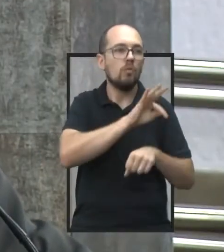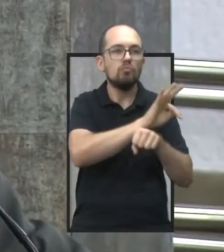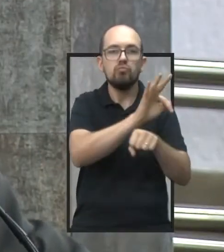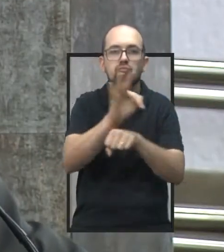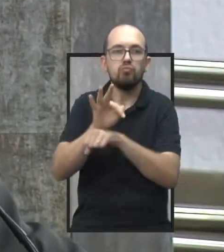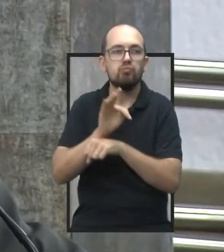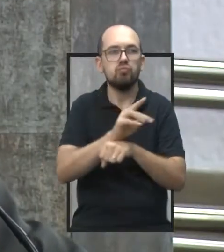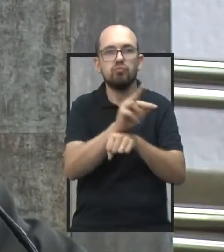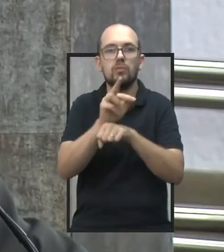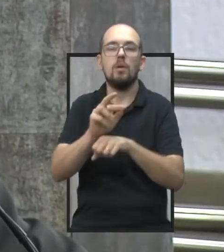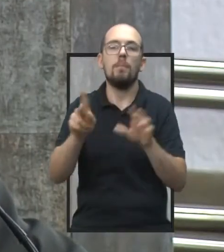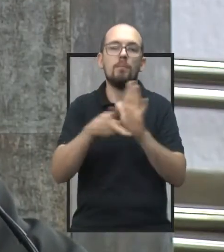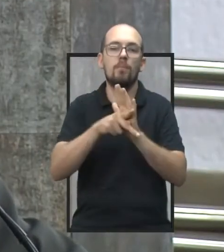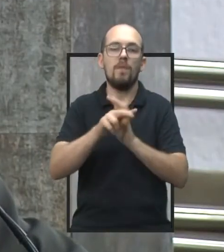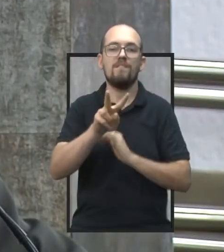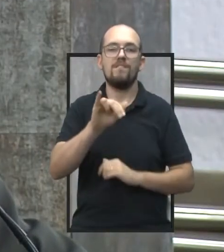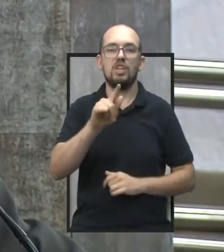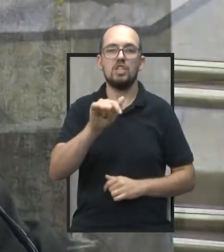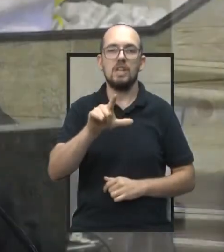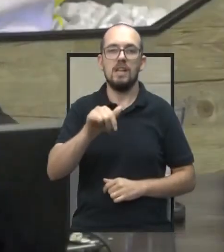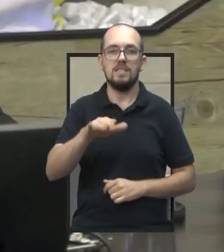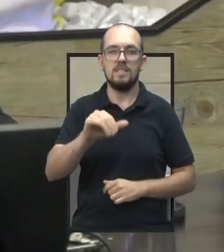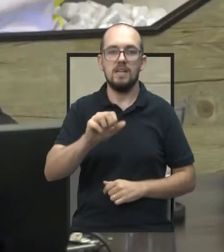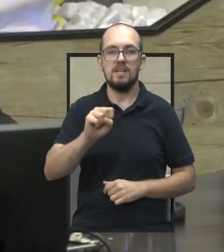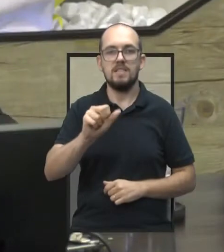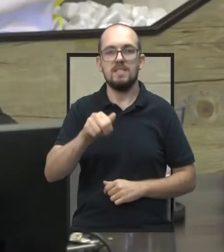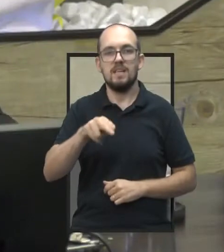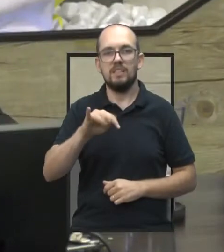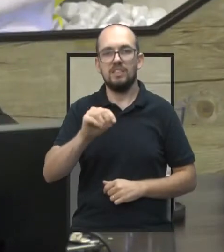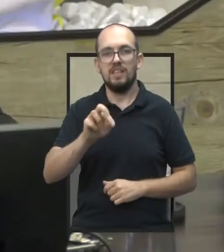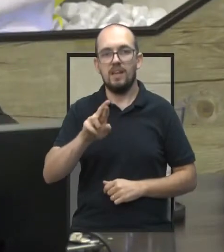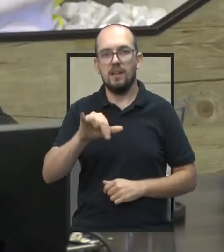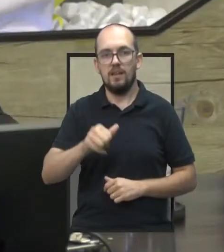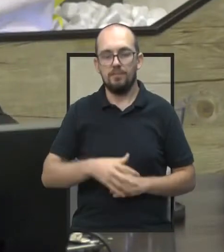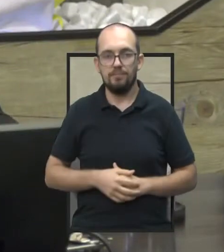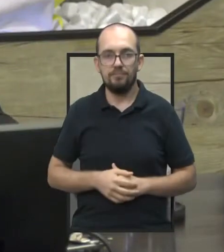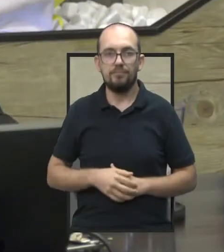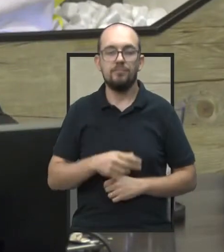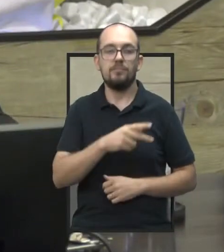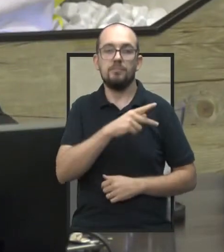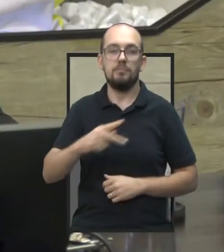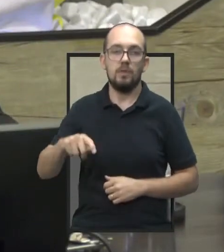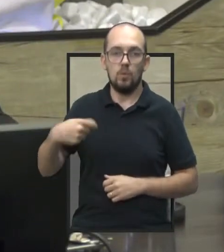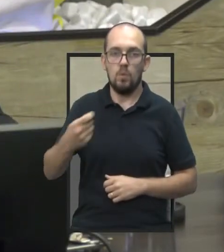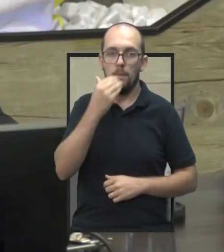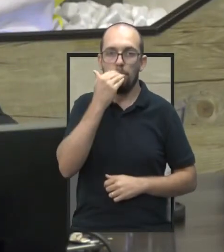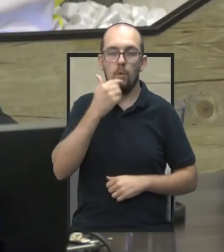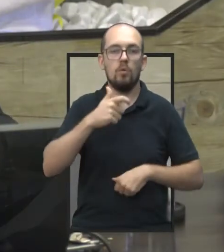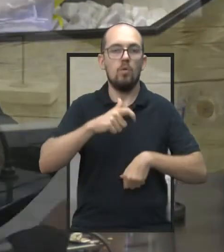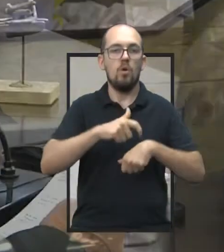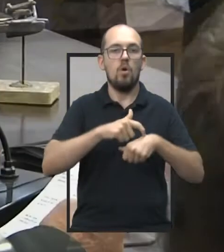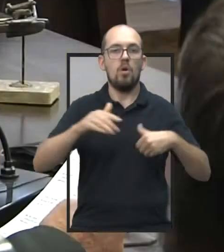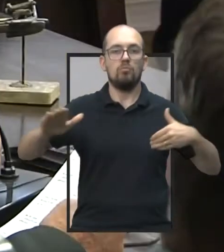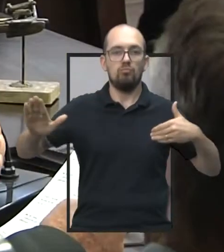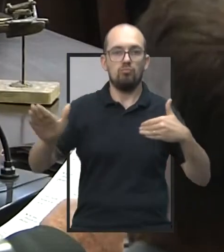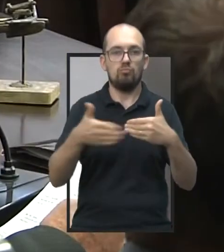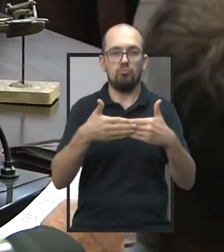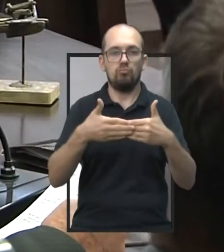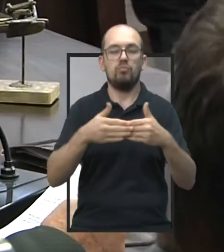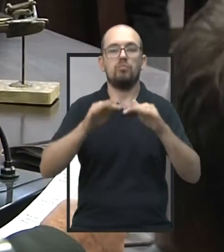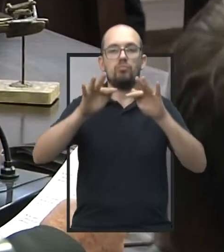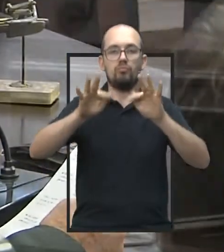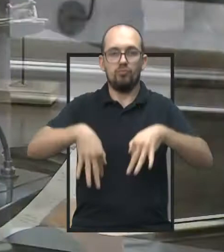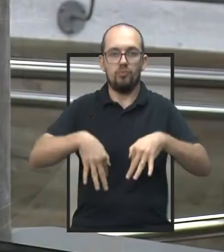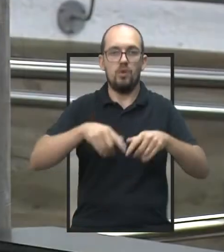às ações da vigilância sanitária. O presidente da Câmara, José Carlos Borgo, encerrou os trabalhos da